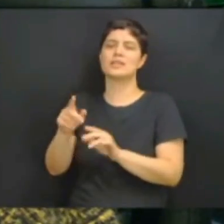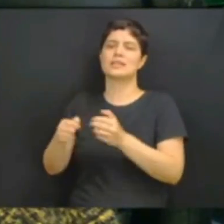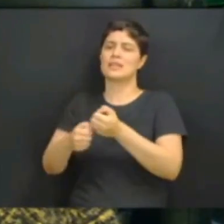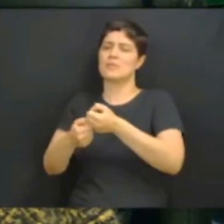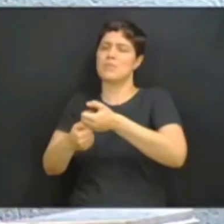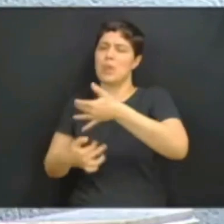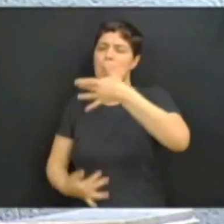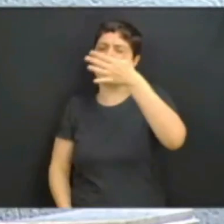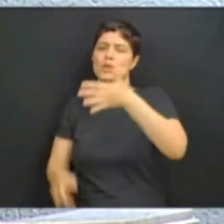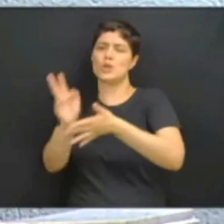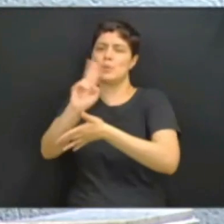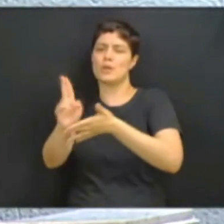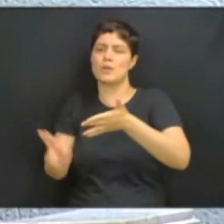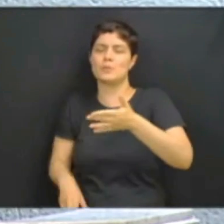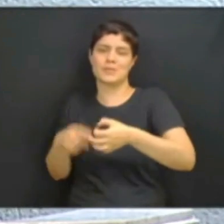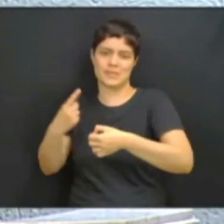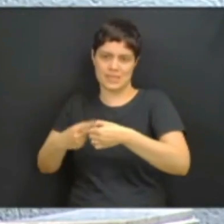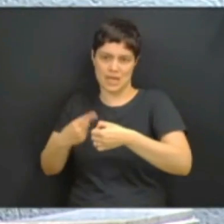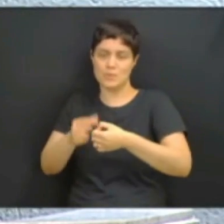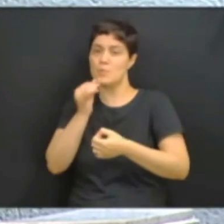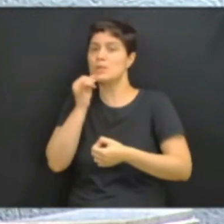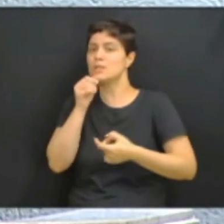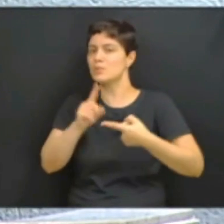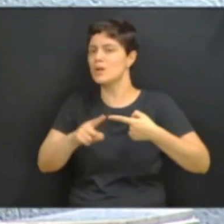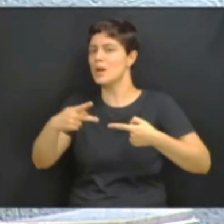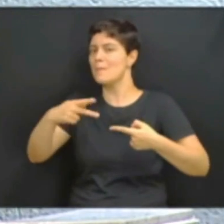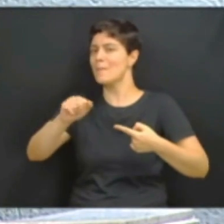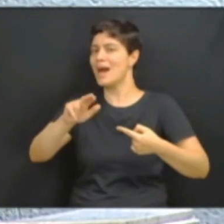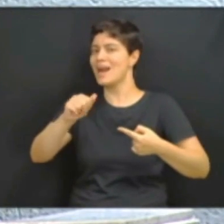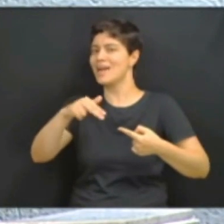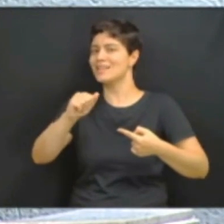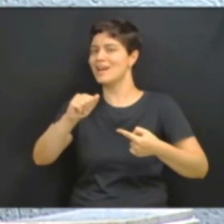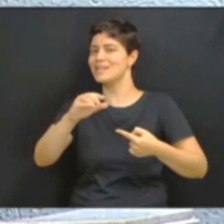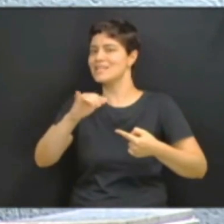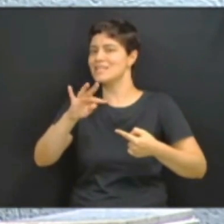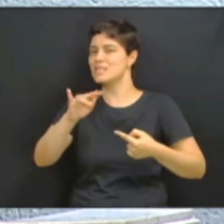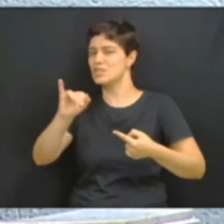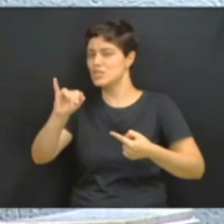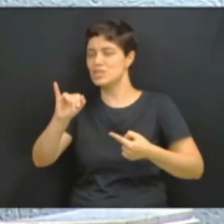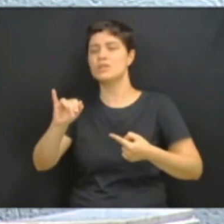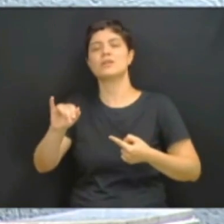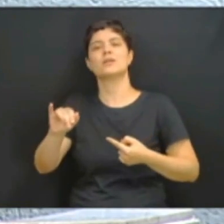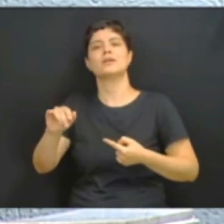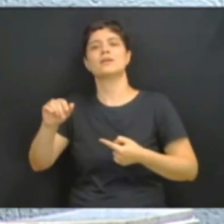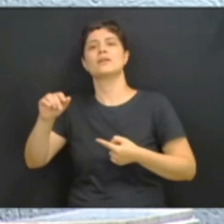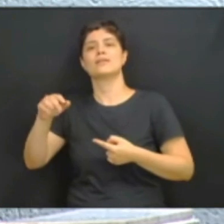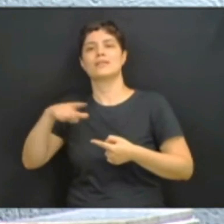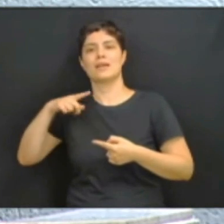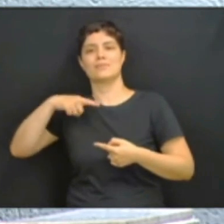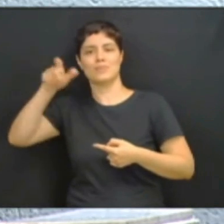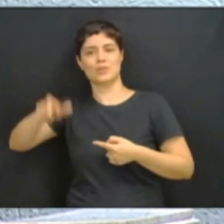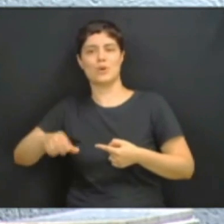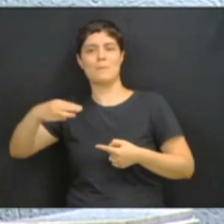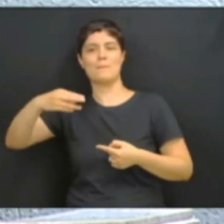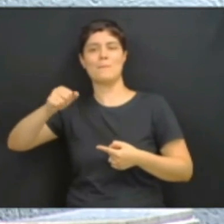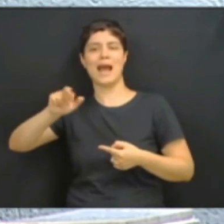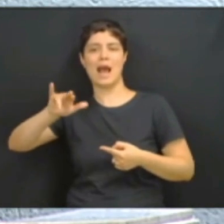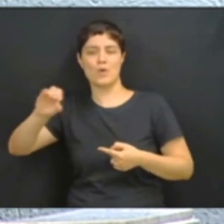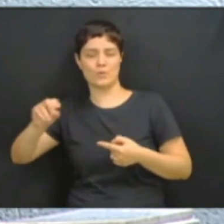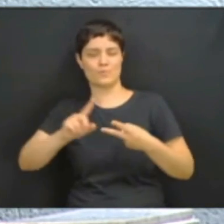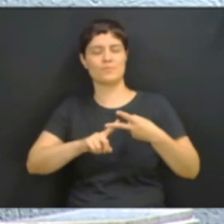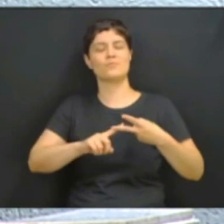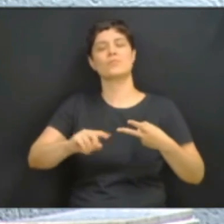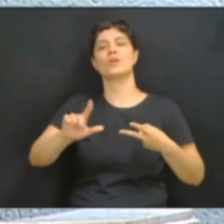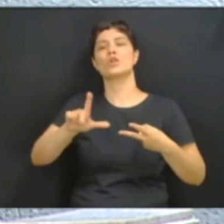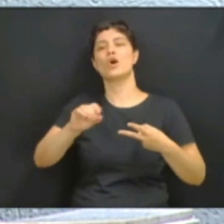algumas cidades, Paranacite com o doutor Mário, Colorado com o Claudemir Campos, Lobato com o